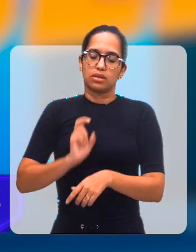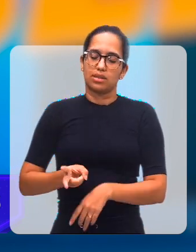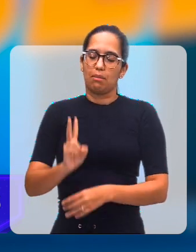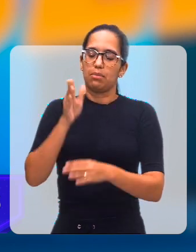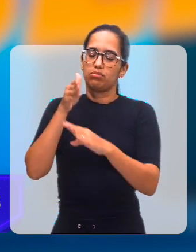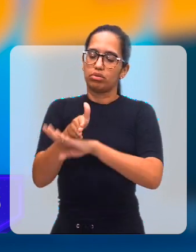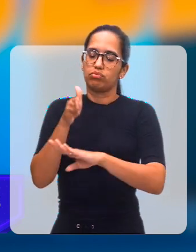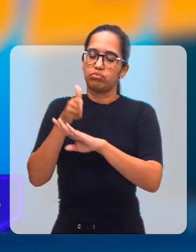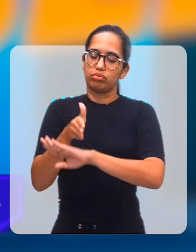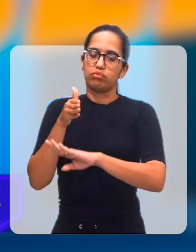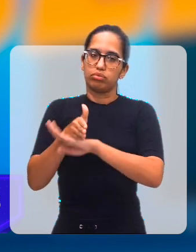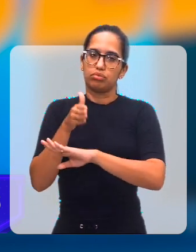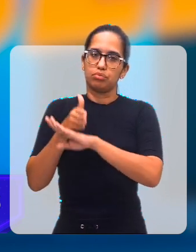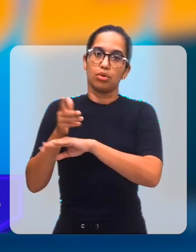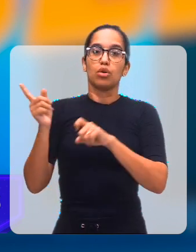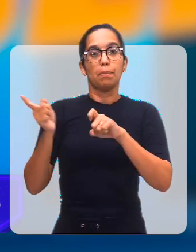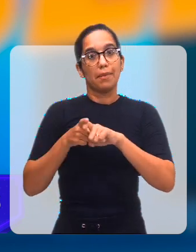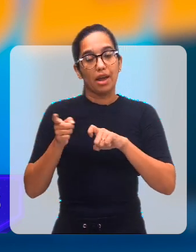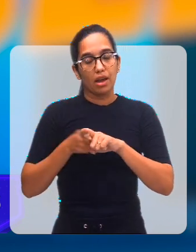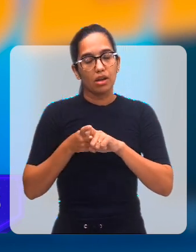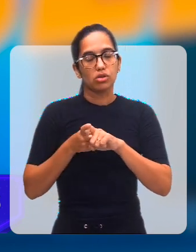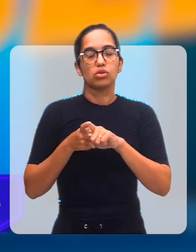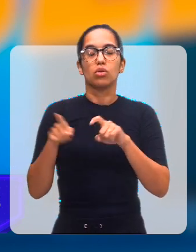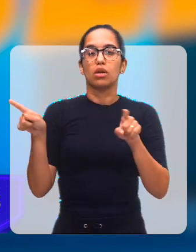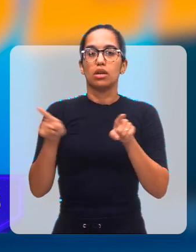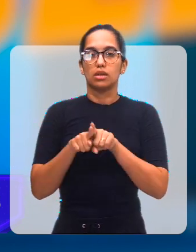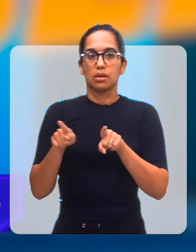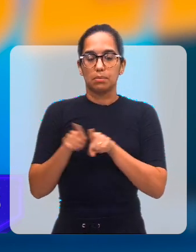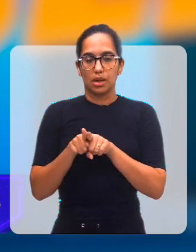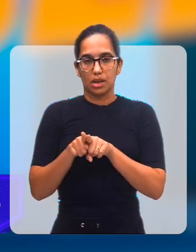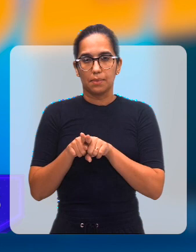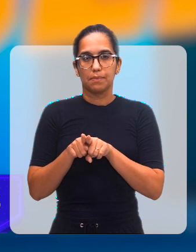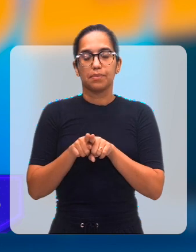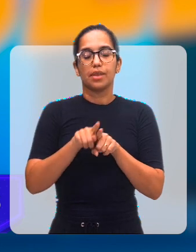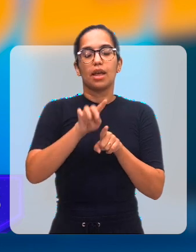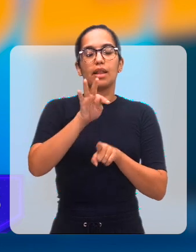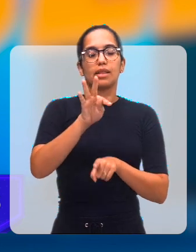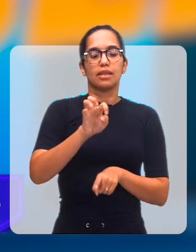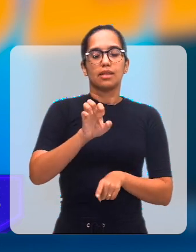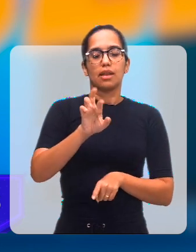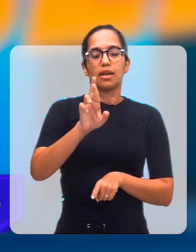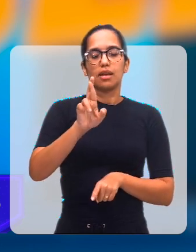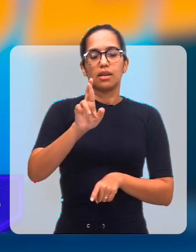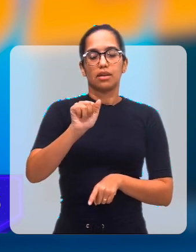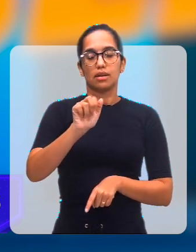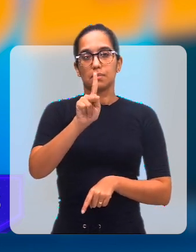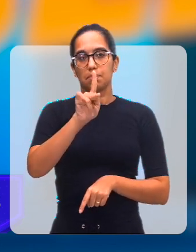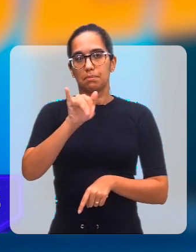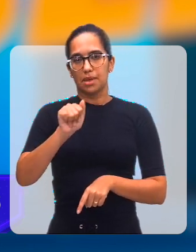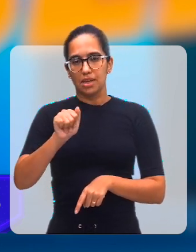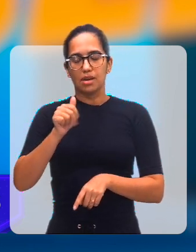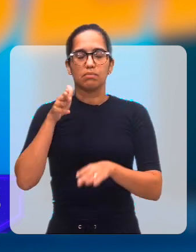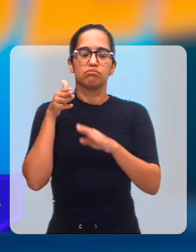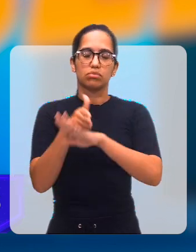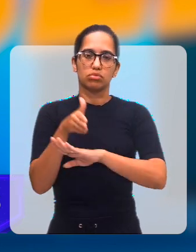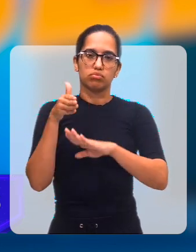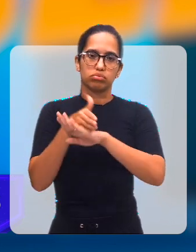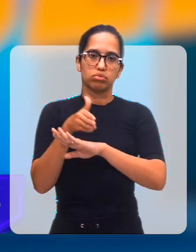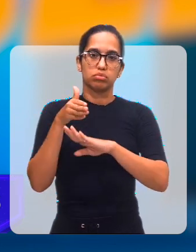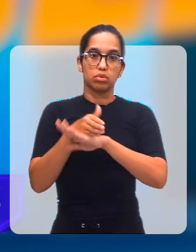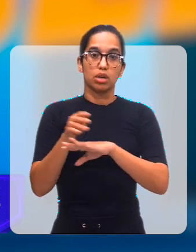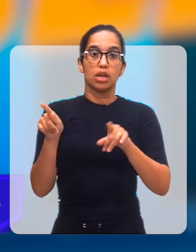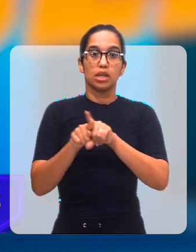normalmente, se ela frequenta o atendimento médico, frequenta o atendimento terapêutico de forma